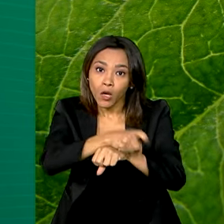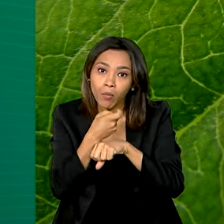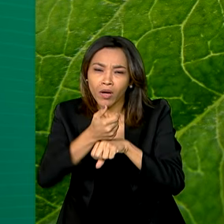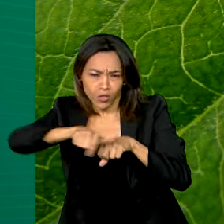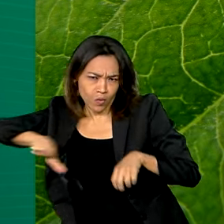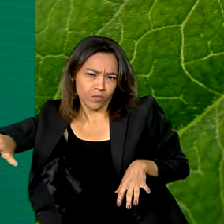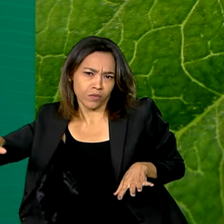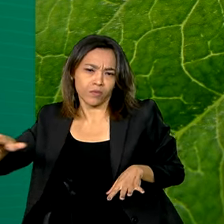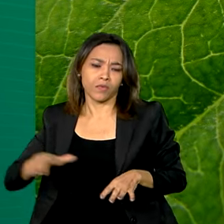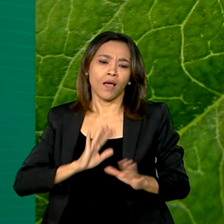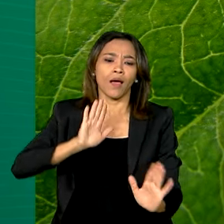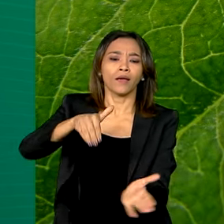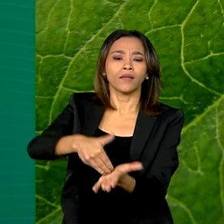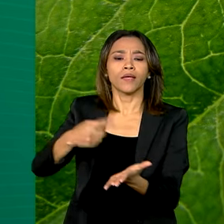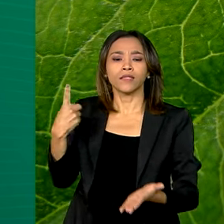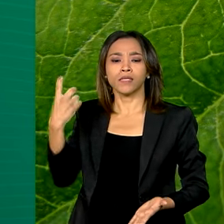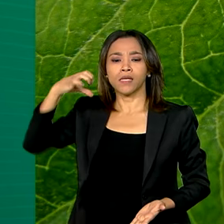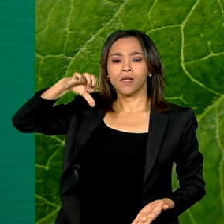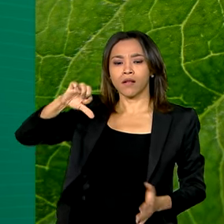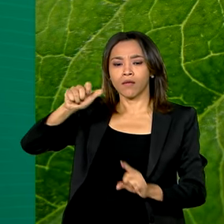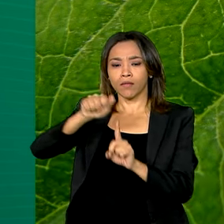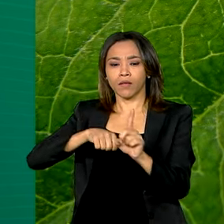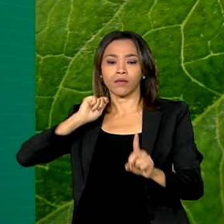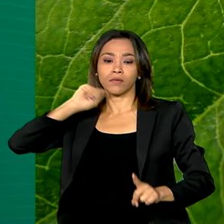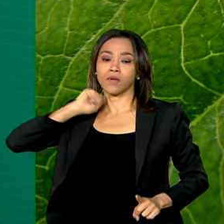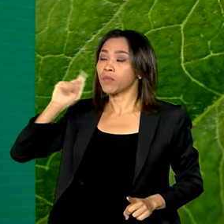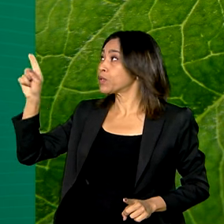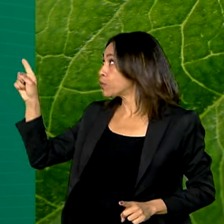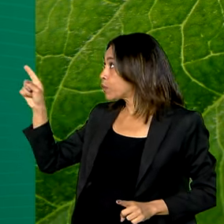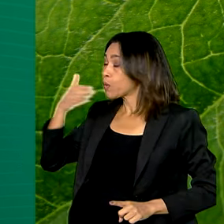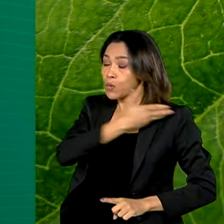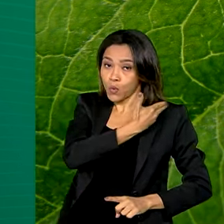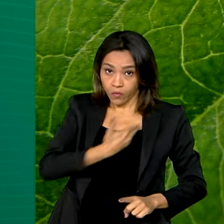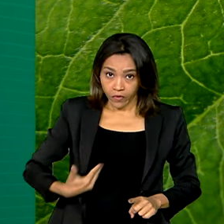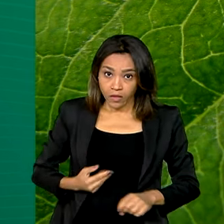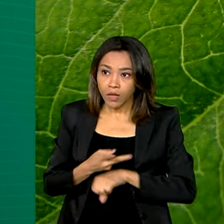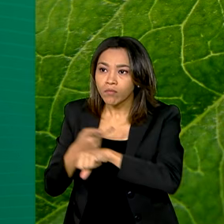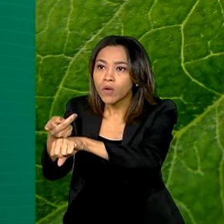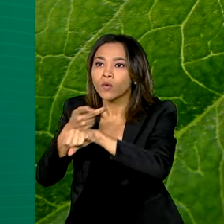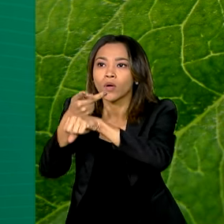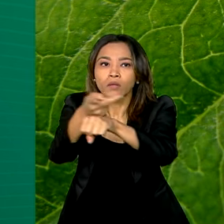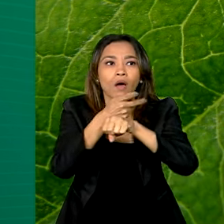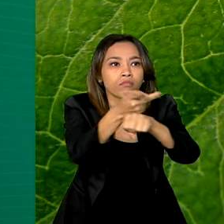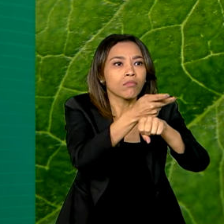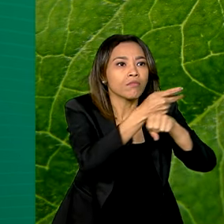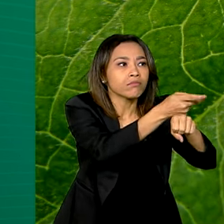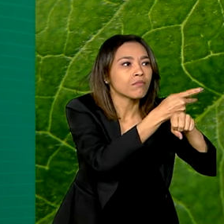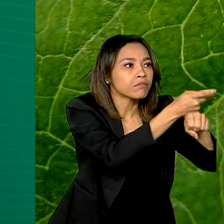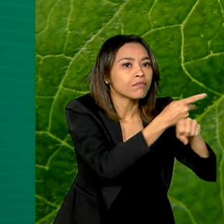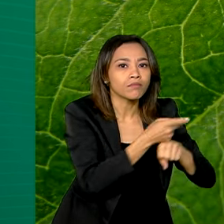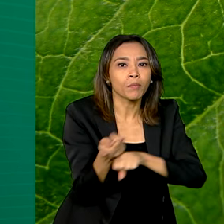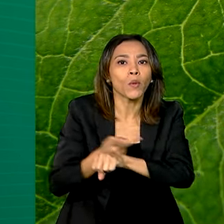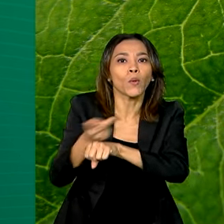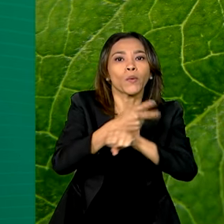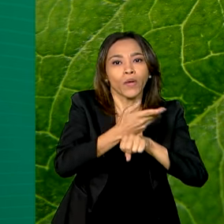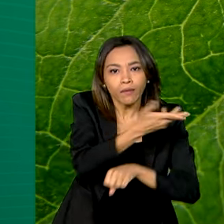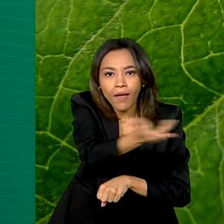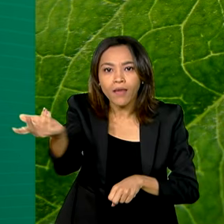de abril, o governo federal está fazendo busca ativa para incentivar a adesão de famílias